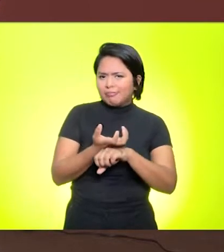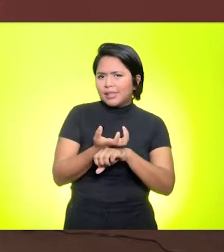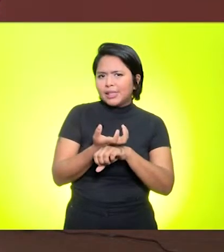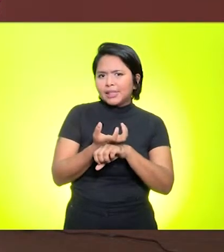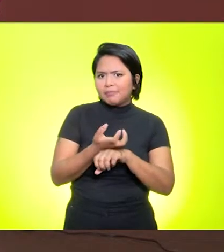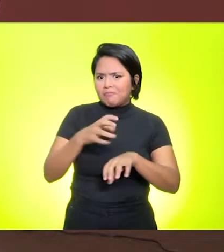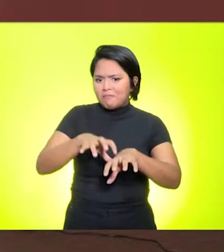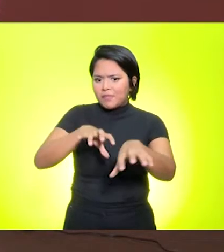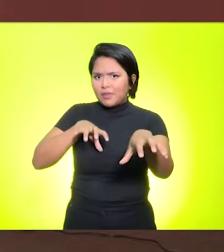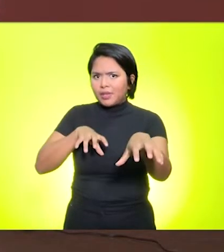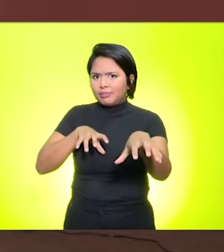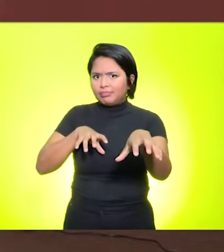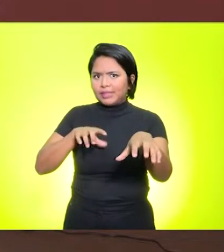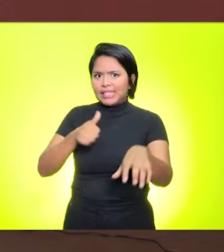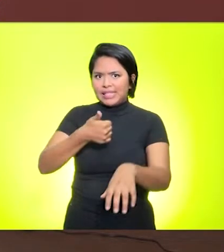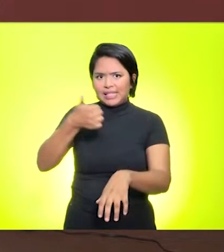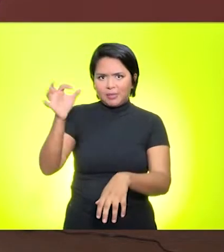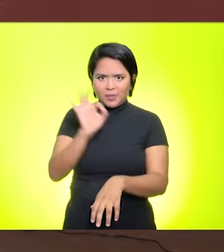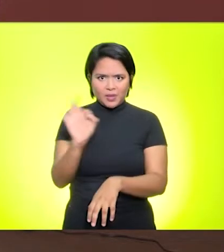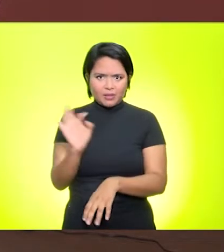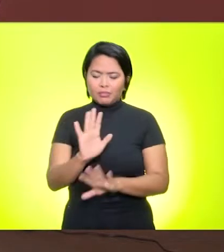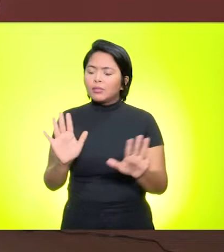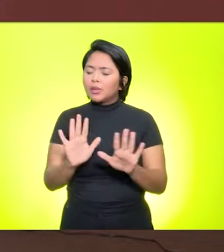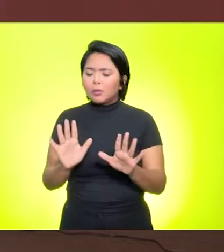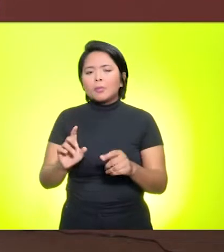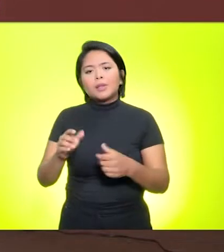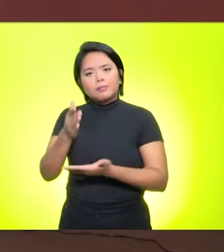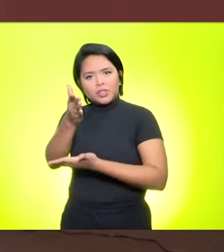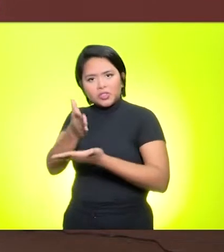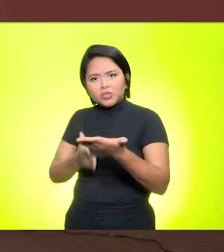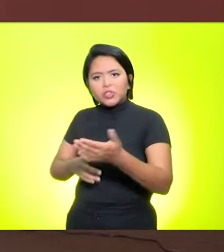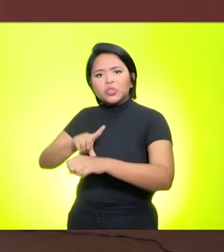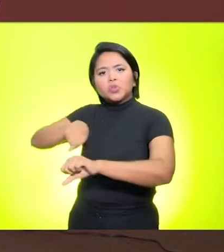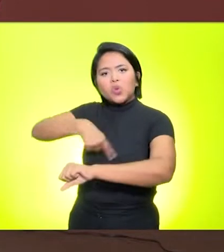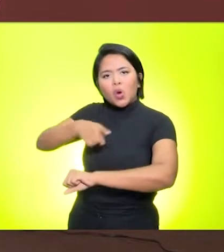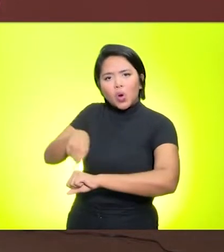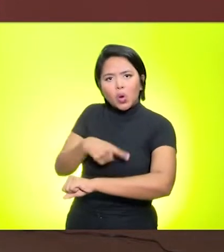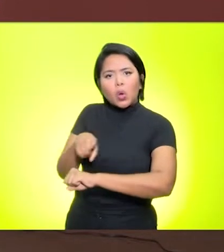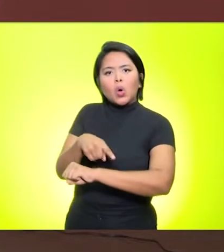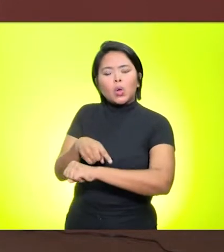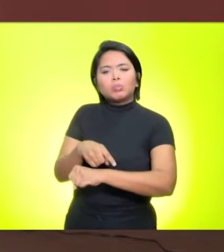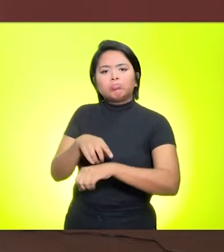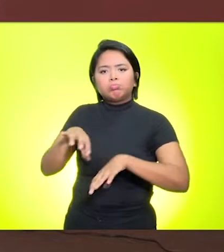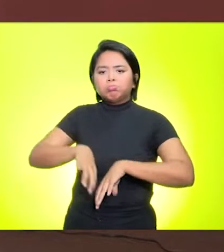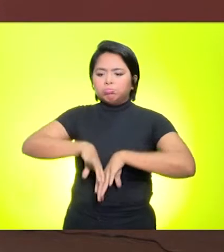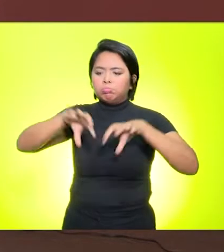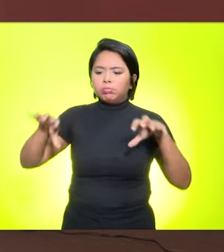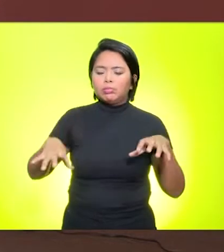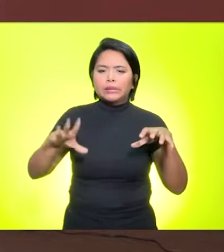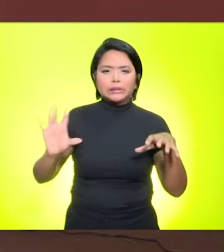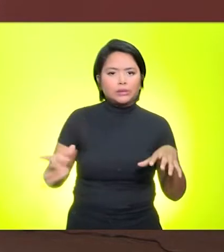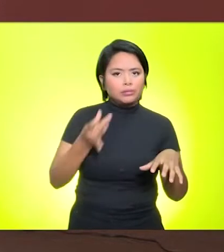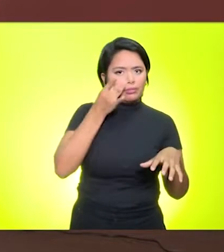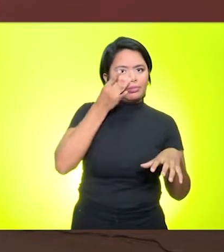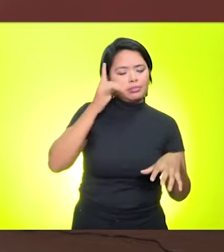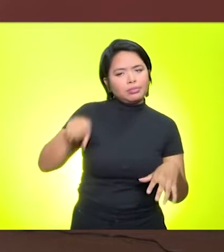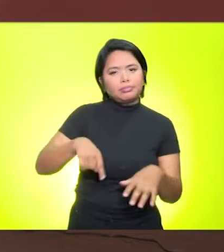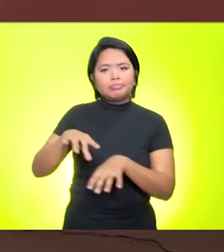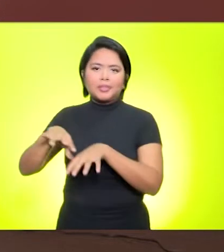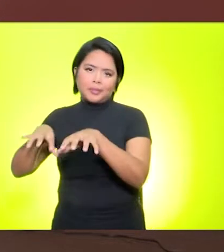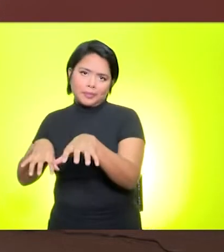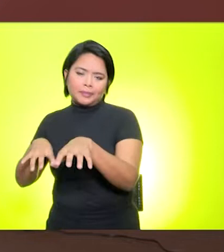remota, mas com uma disciplina que, parte da sua carga horária, pode perfeitamente ser ministrada remotamente.